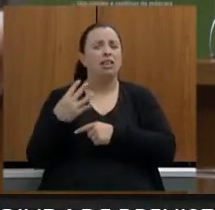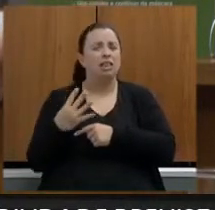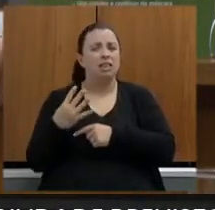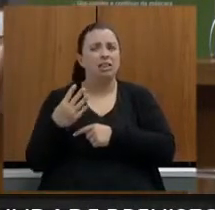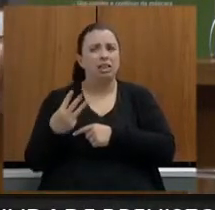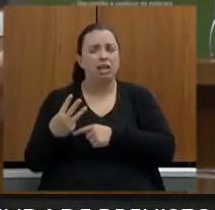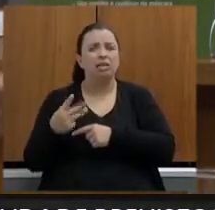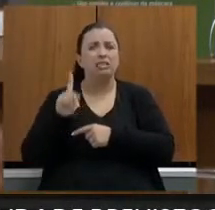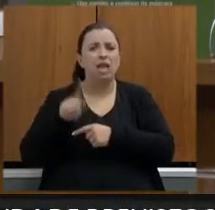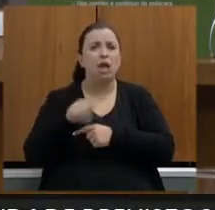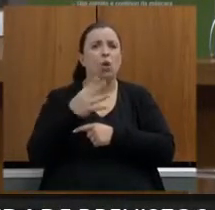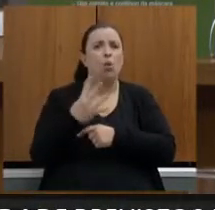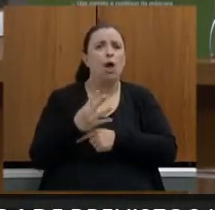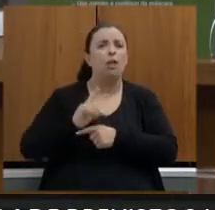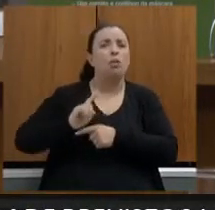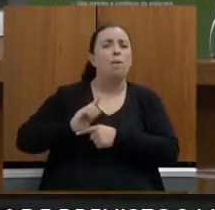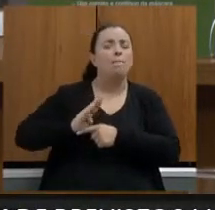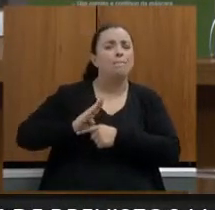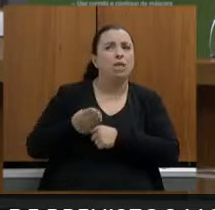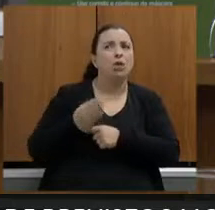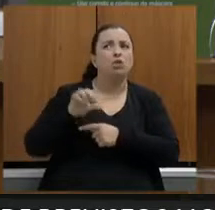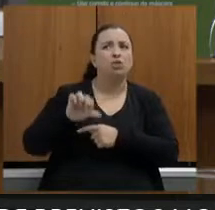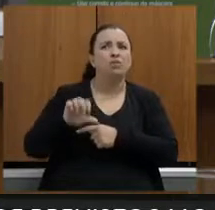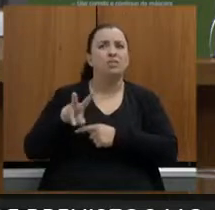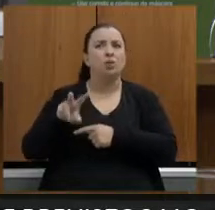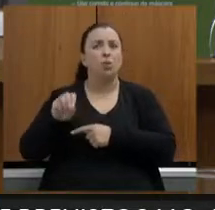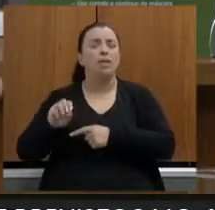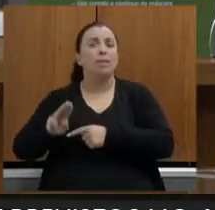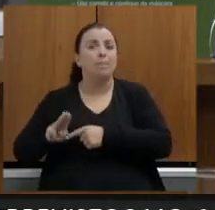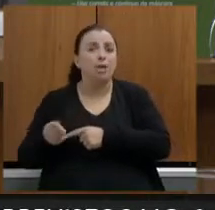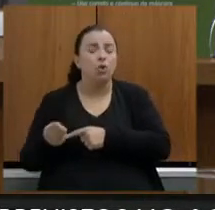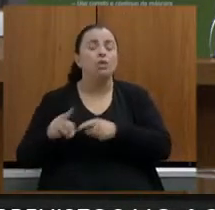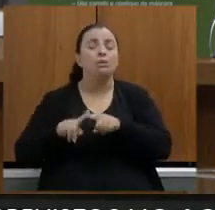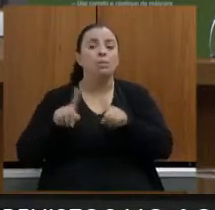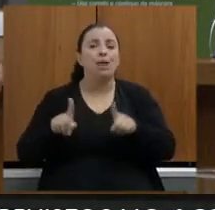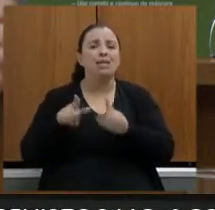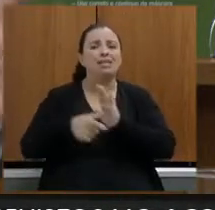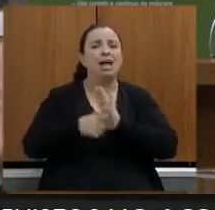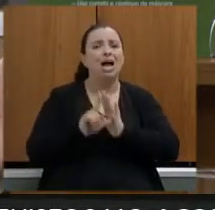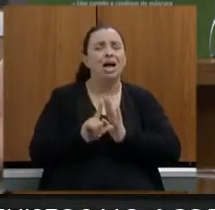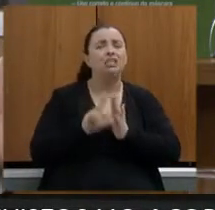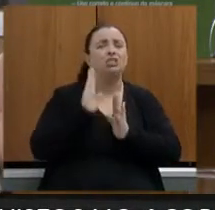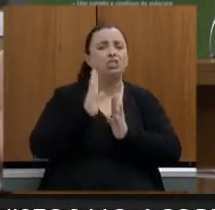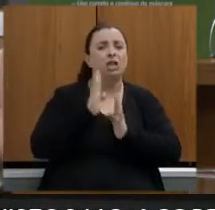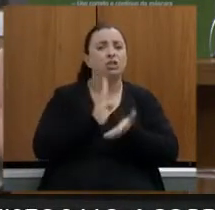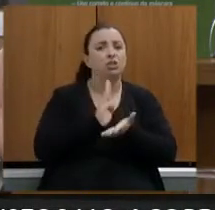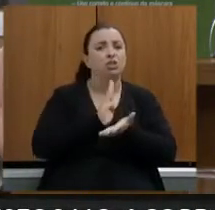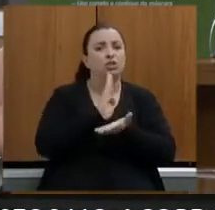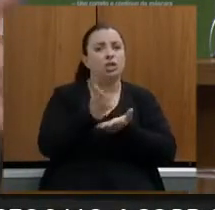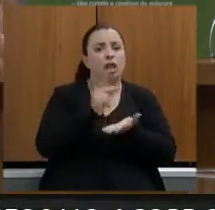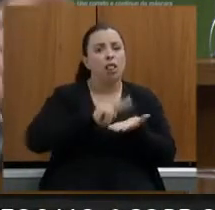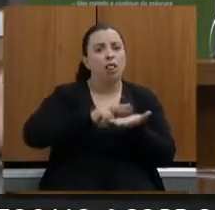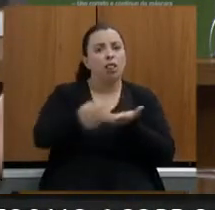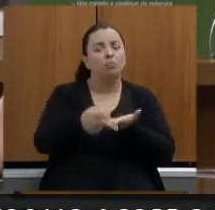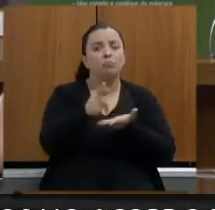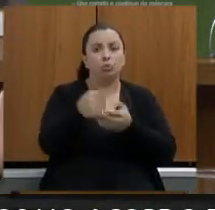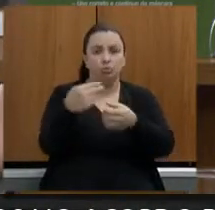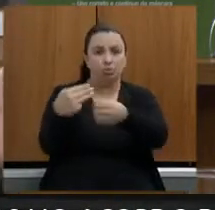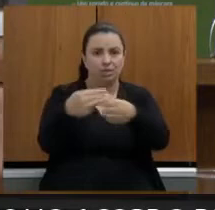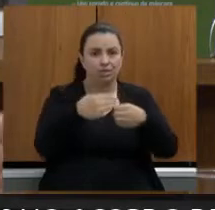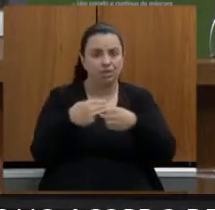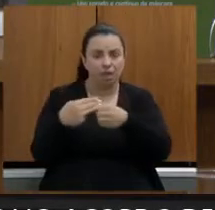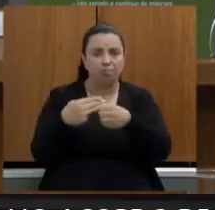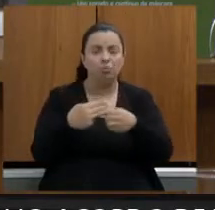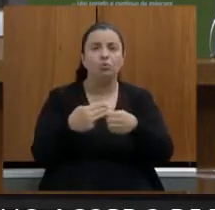originalmente previstos no acordo mas daquele valor que foi passado para os municípios repassado para os